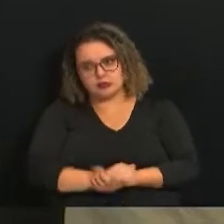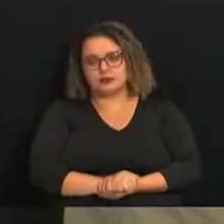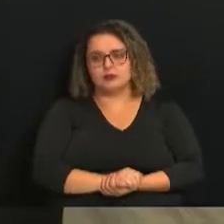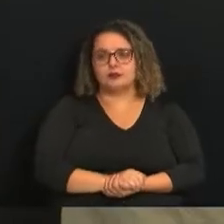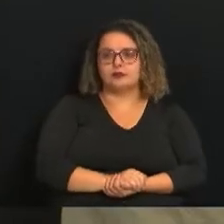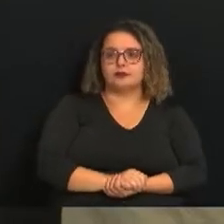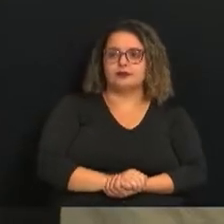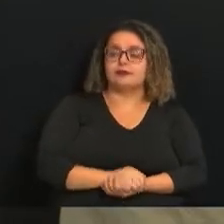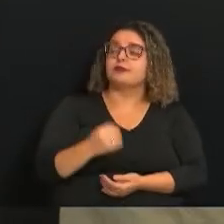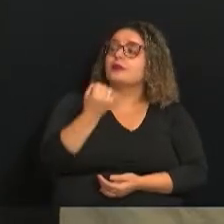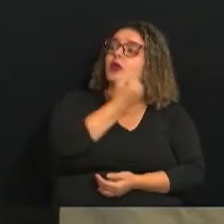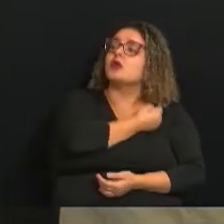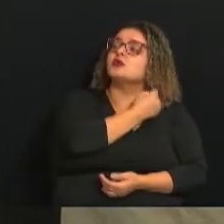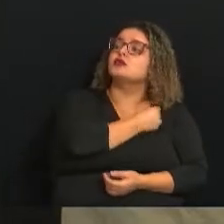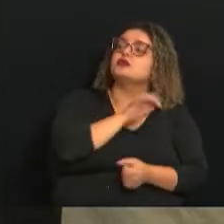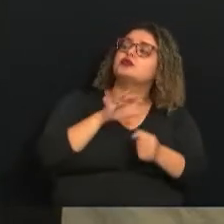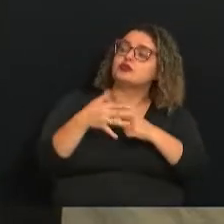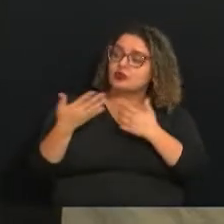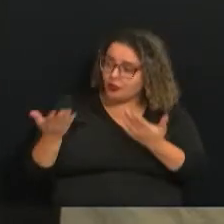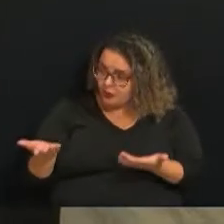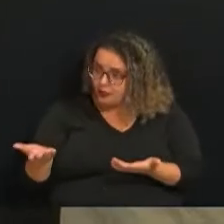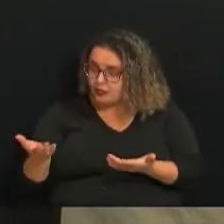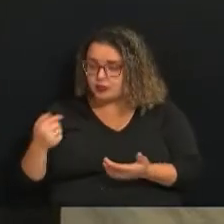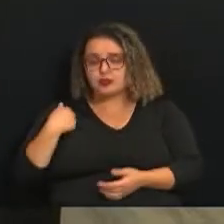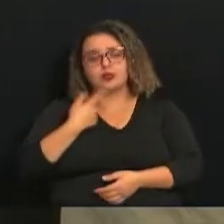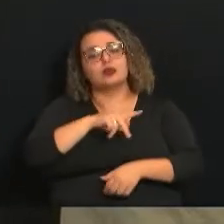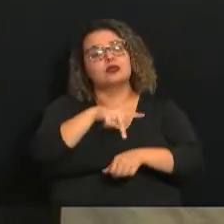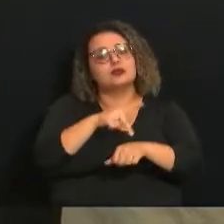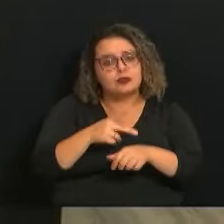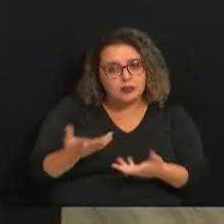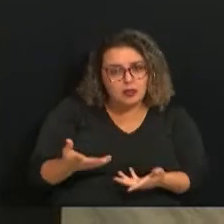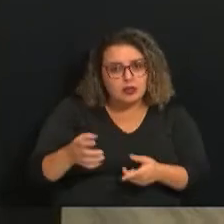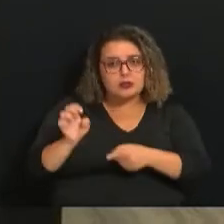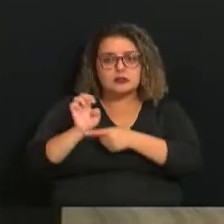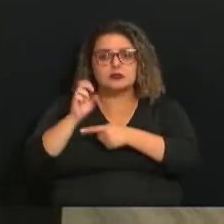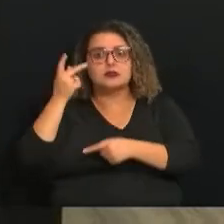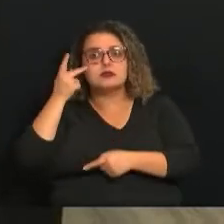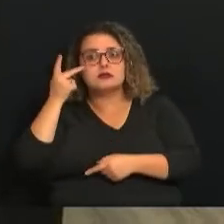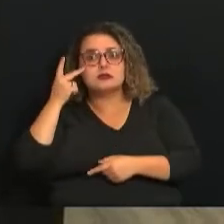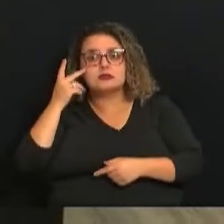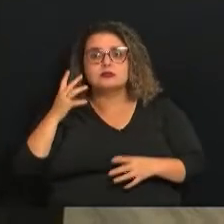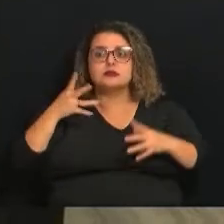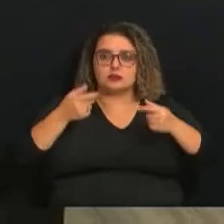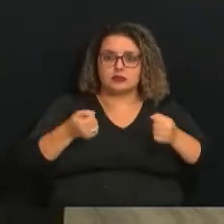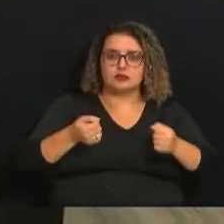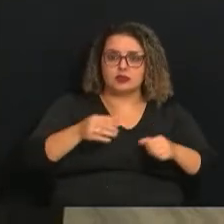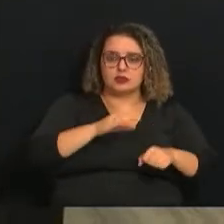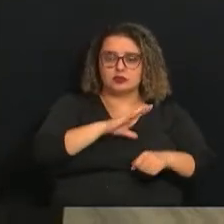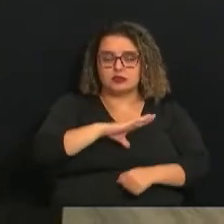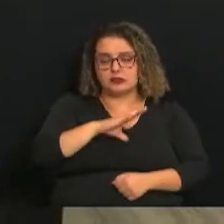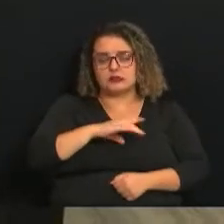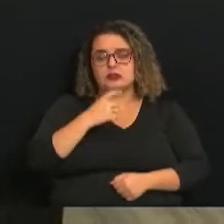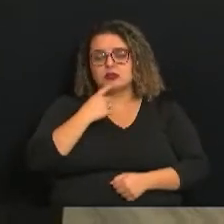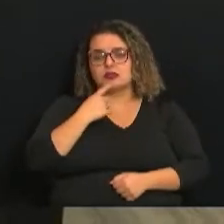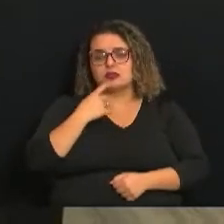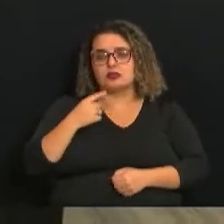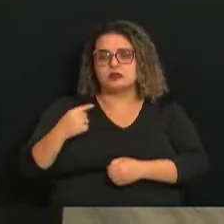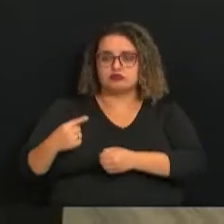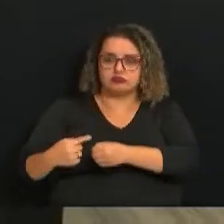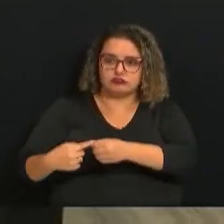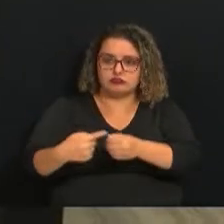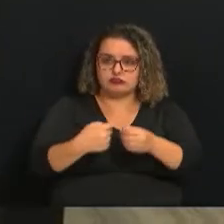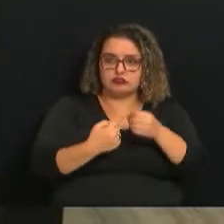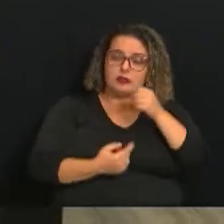vamos aos números da Covid-19, então, no nosso país, estado de São Paulo, e depois o panorama aqui da cidade de Campinas. Tem este